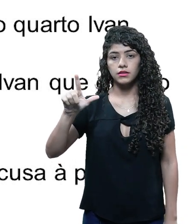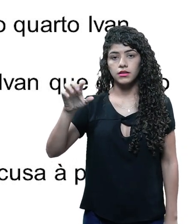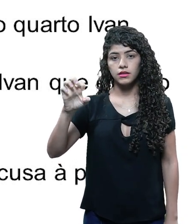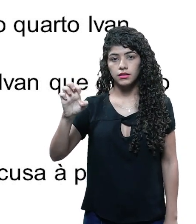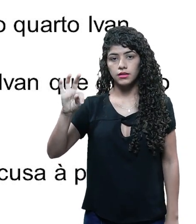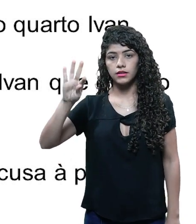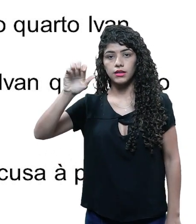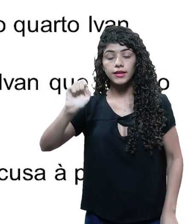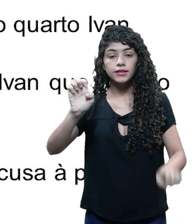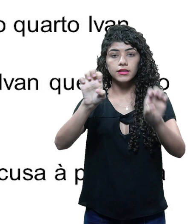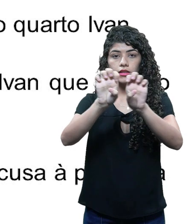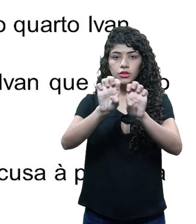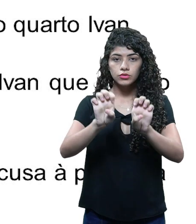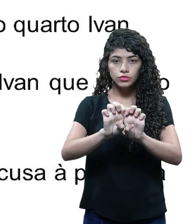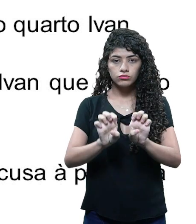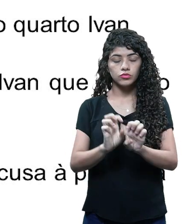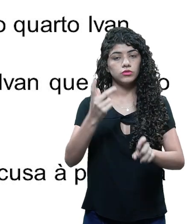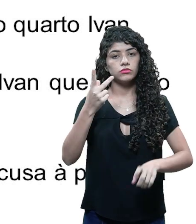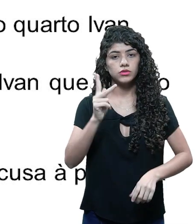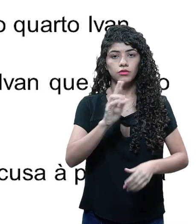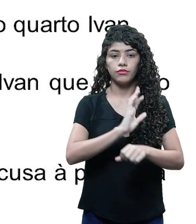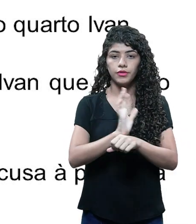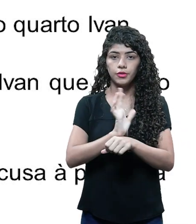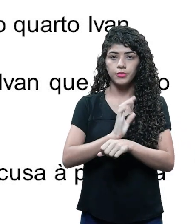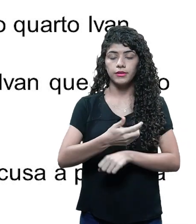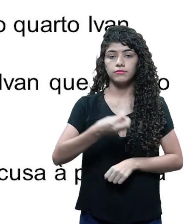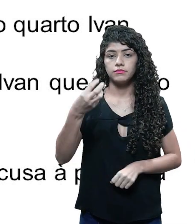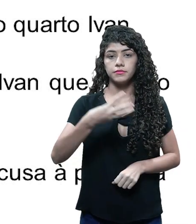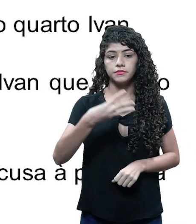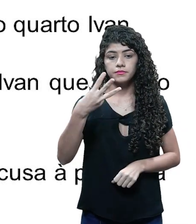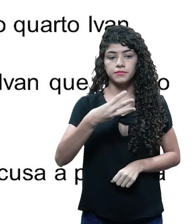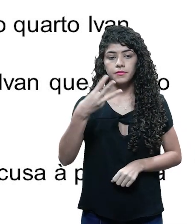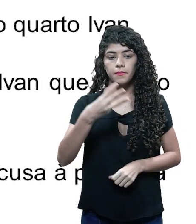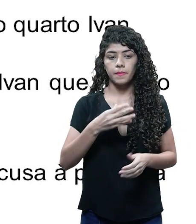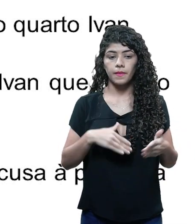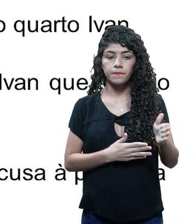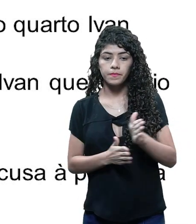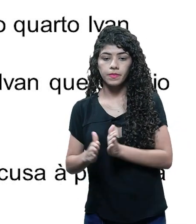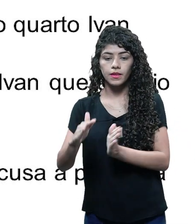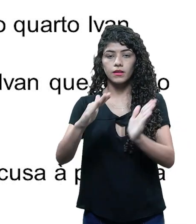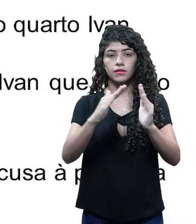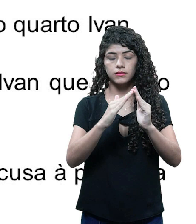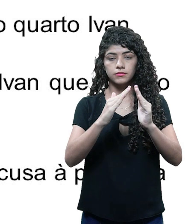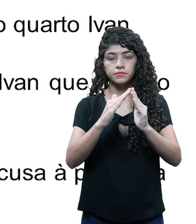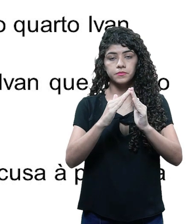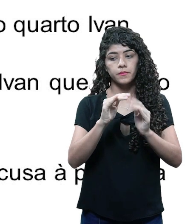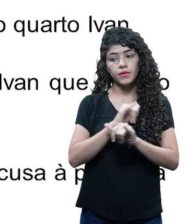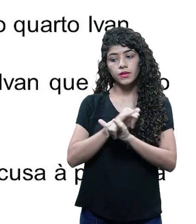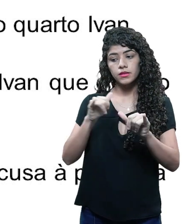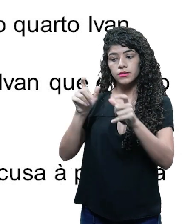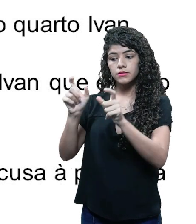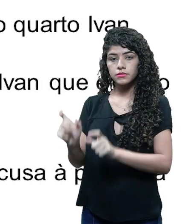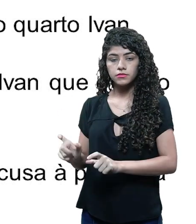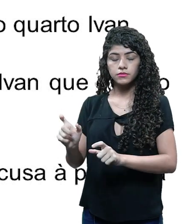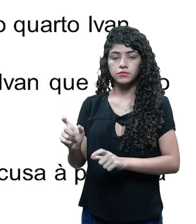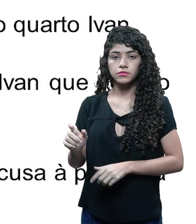estrutura, é o esqueleto do seu roteiro. Terceira cena. Do caminho para a casa, Gilberto revela